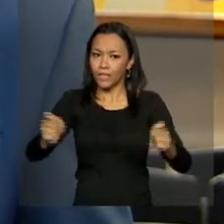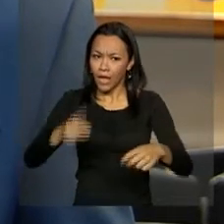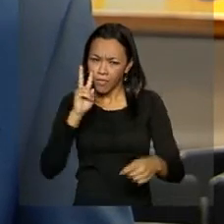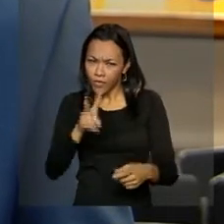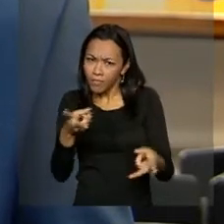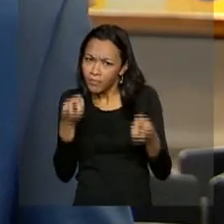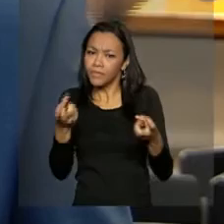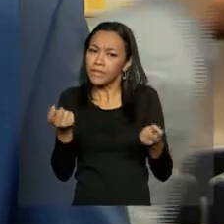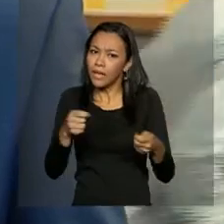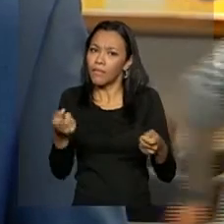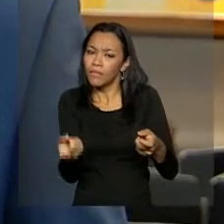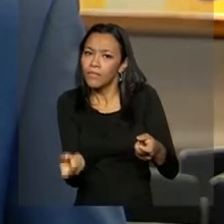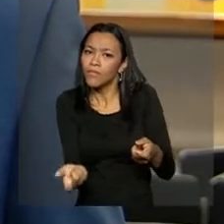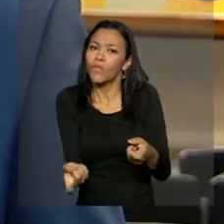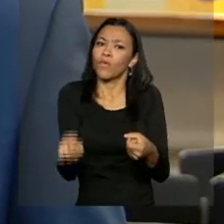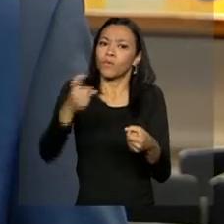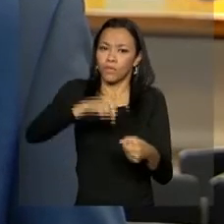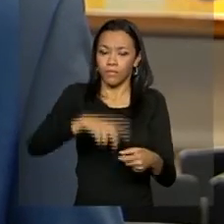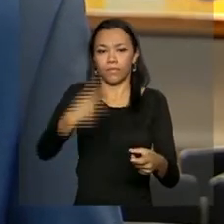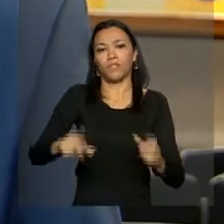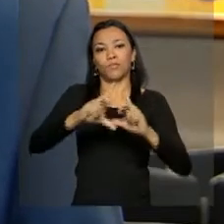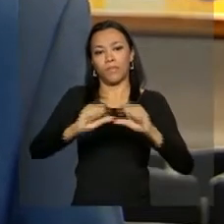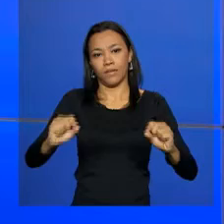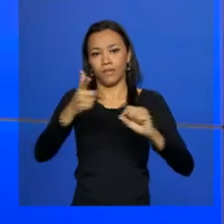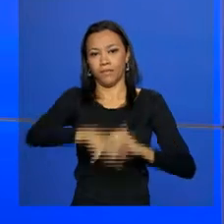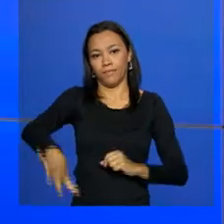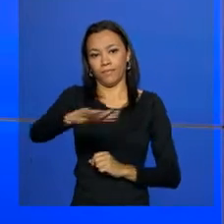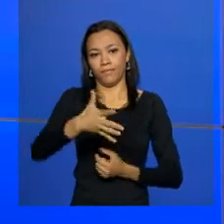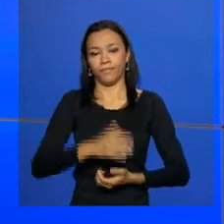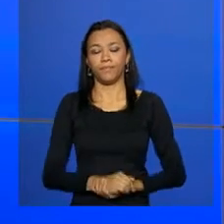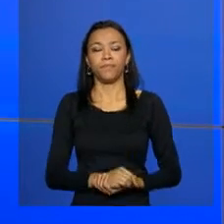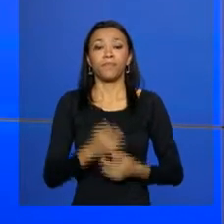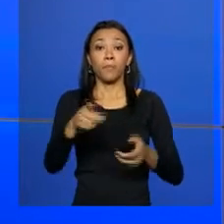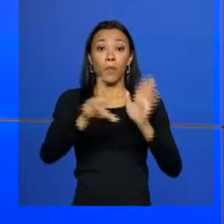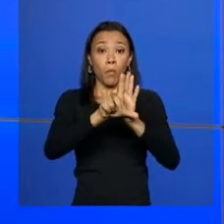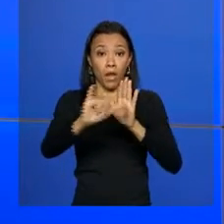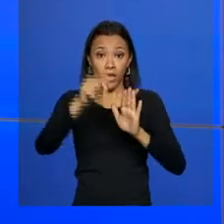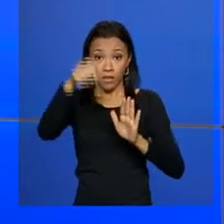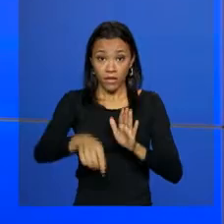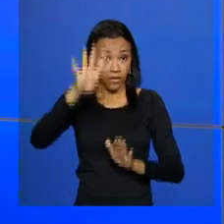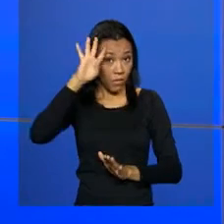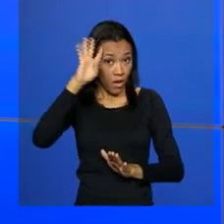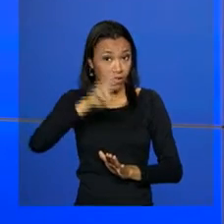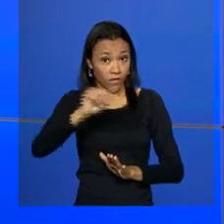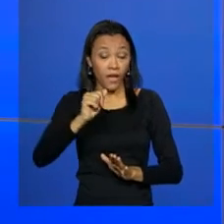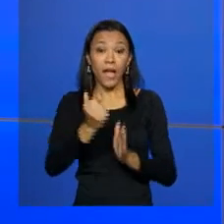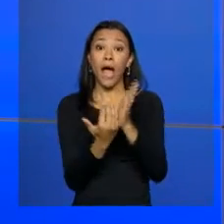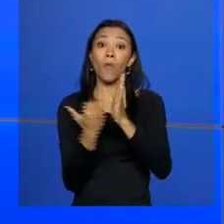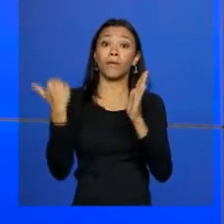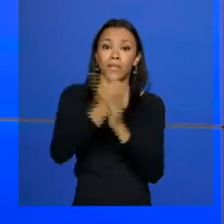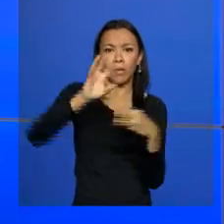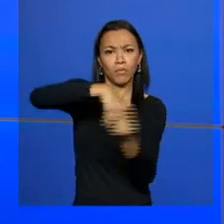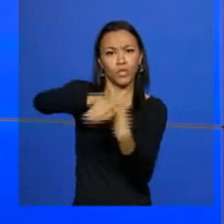sinais de recuperação da economia. De Brasília, Ricardo Carandina. Uma lei sancionada nesta quarta-feira vai aumentar a mistura